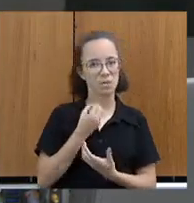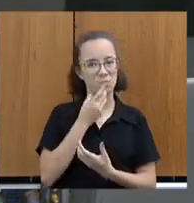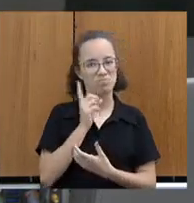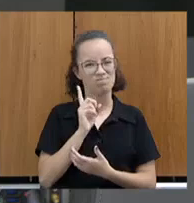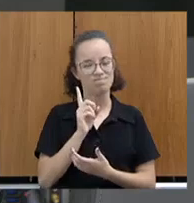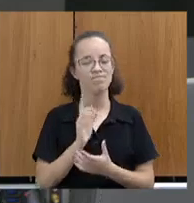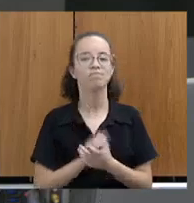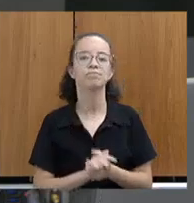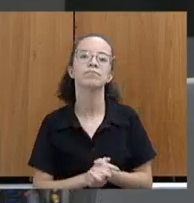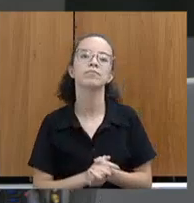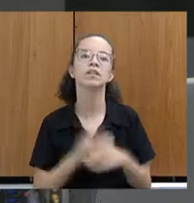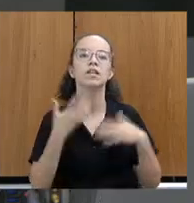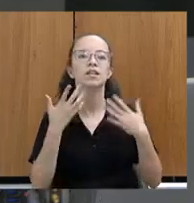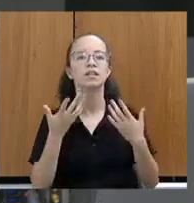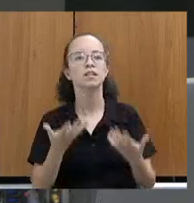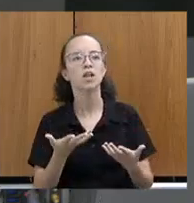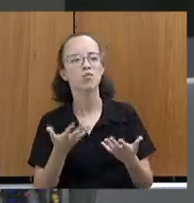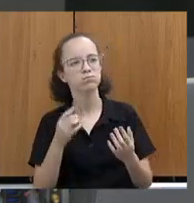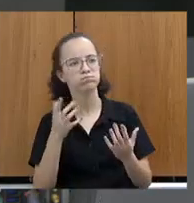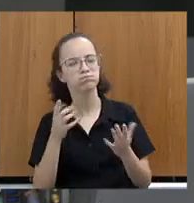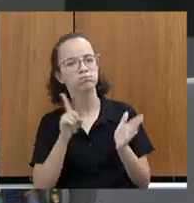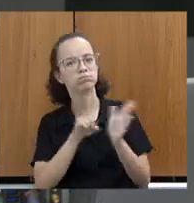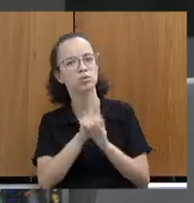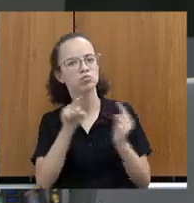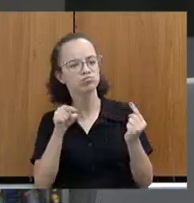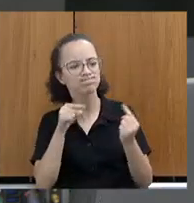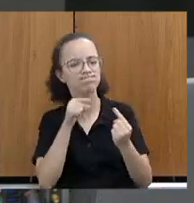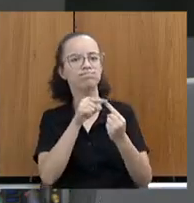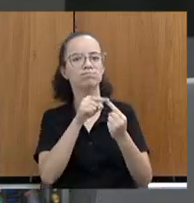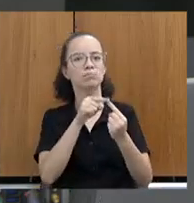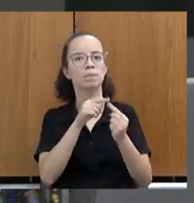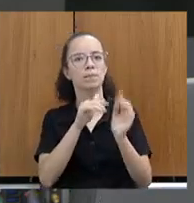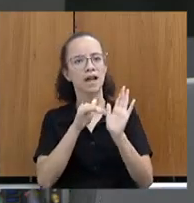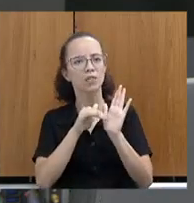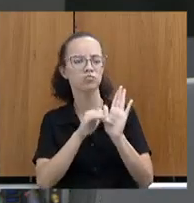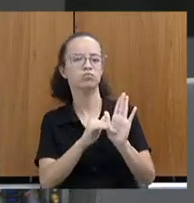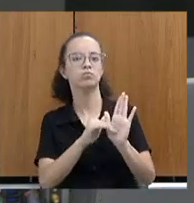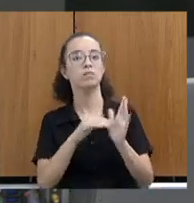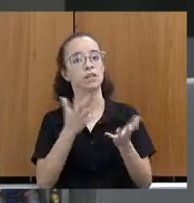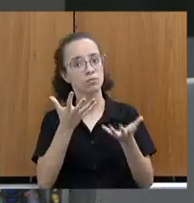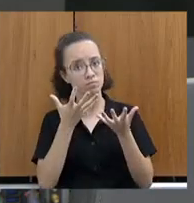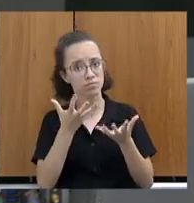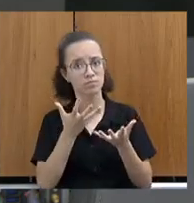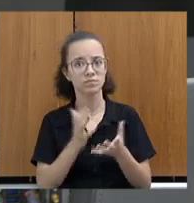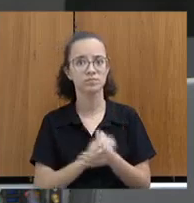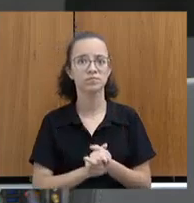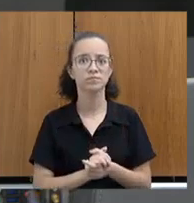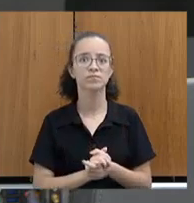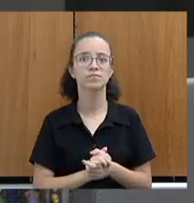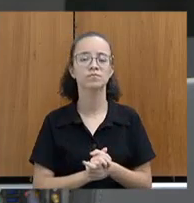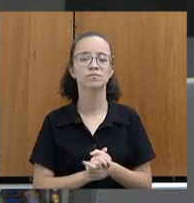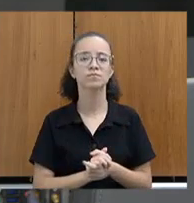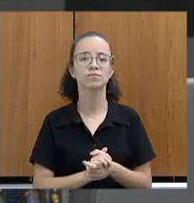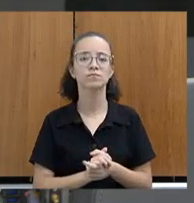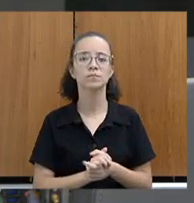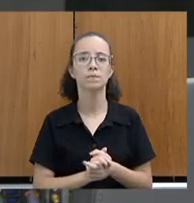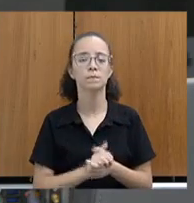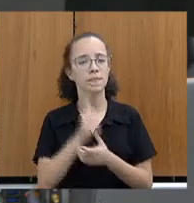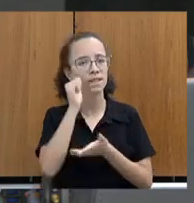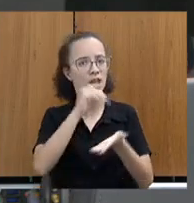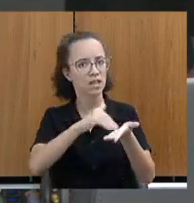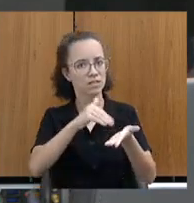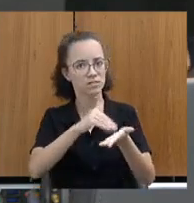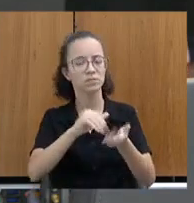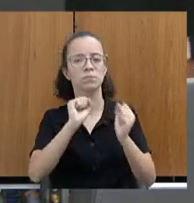Então, de uma forma, assim, propositiva também no sentido de contribuir, eu gostaria que a secretária